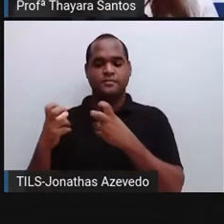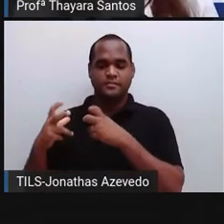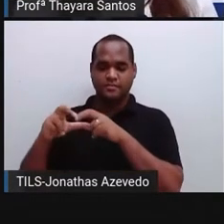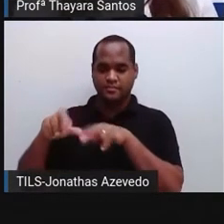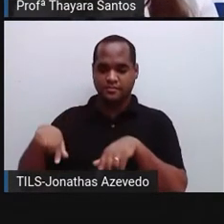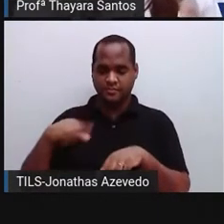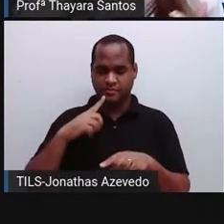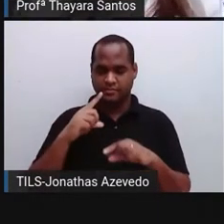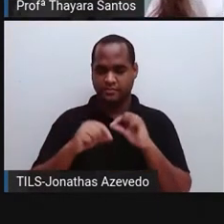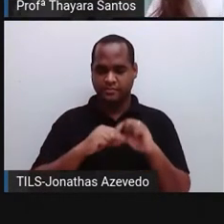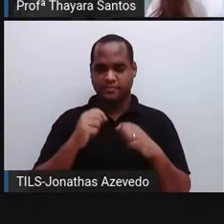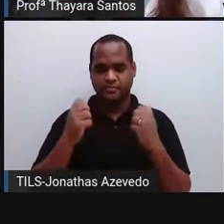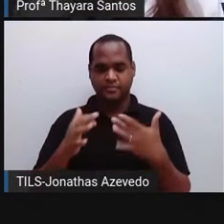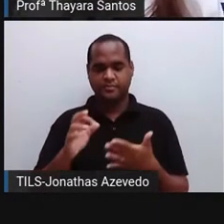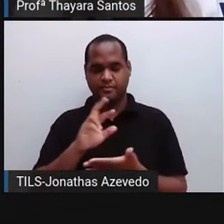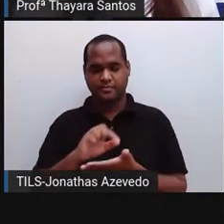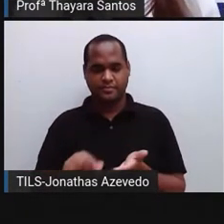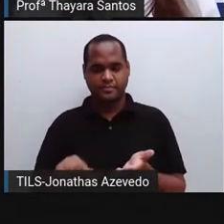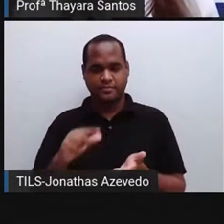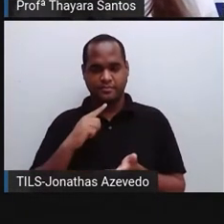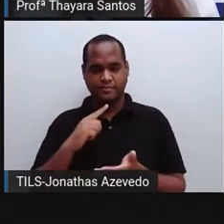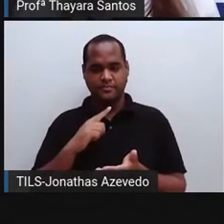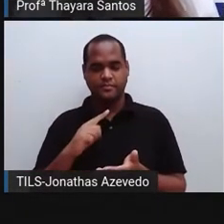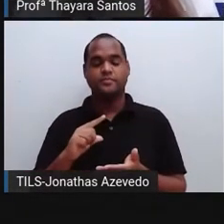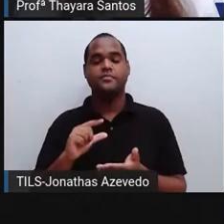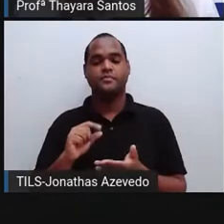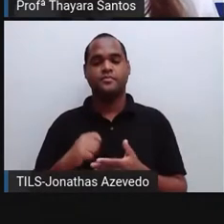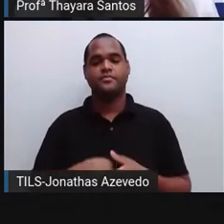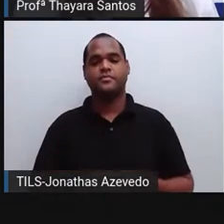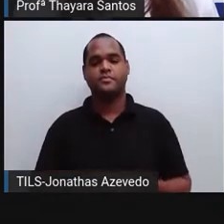os estímulos do ambiente quanto eles executam as ações.